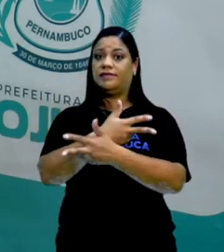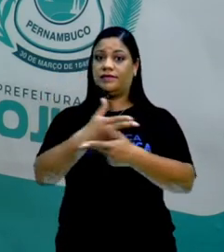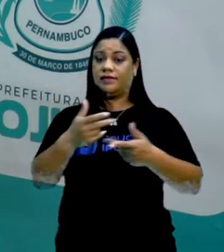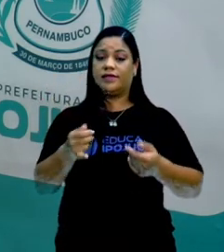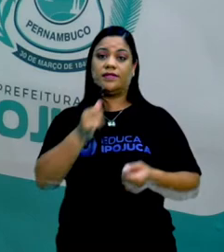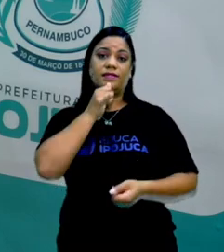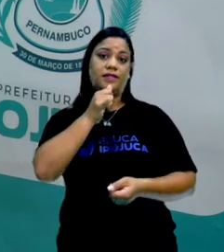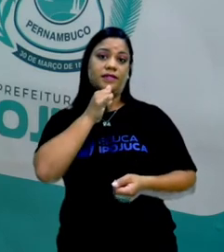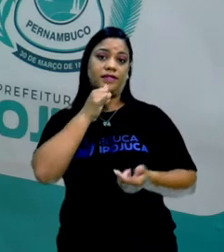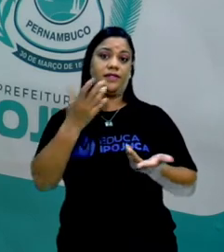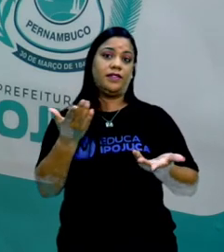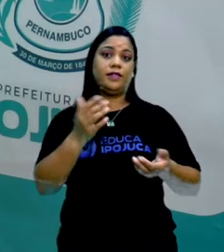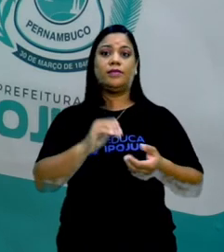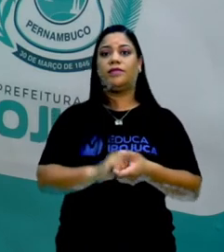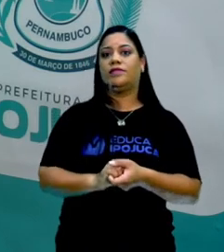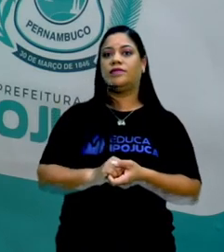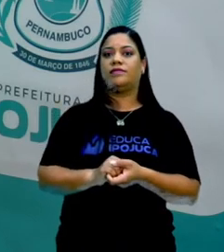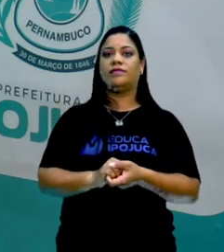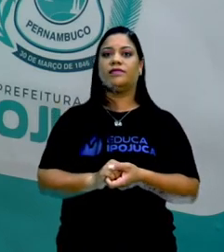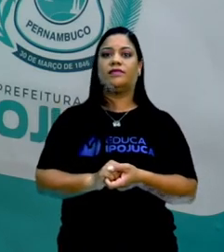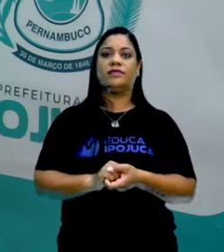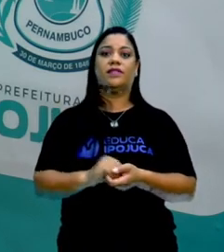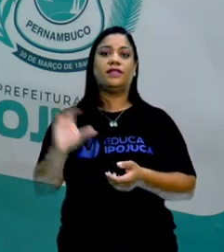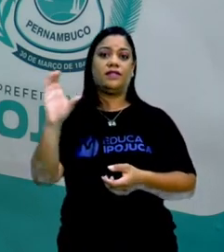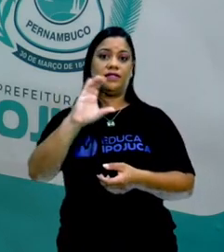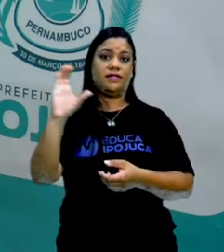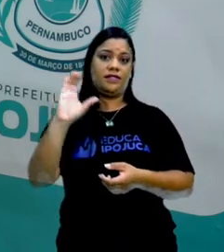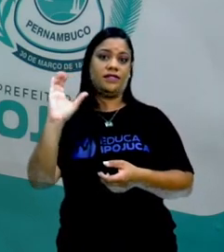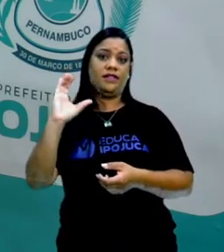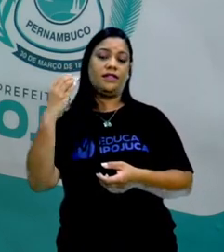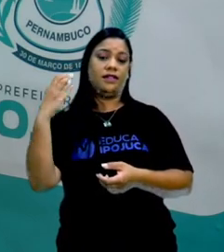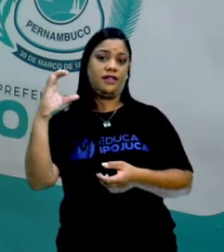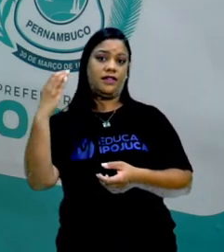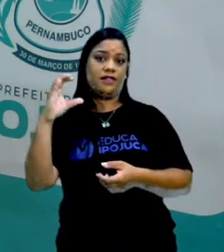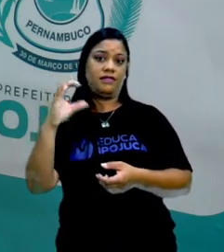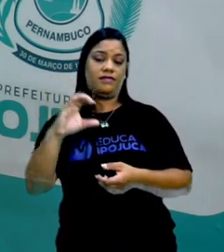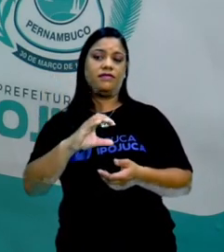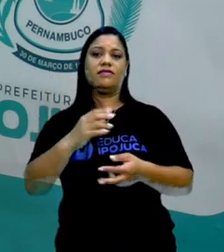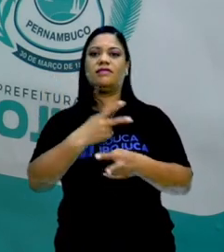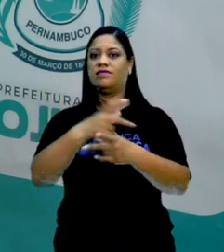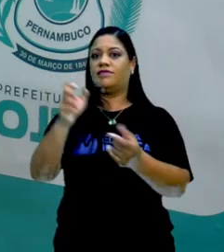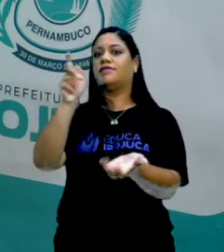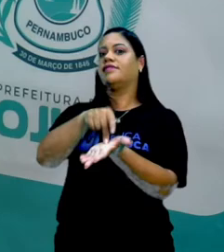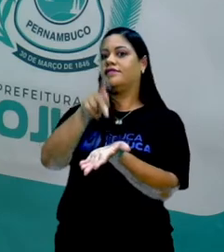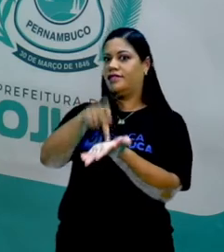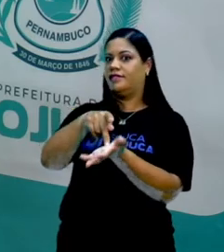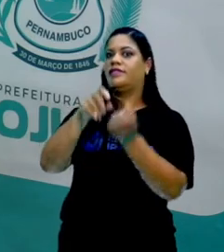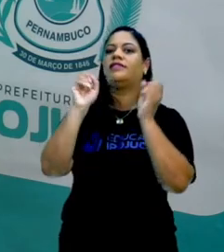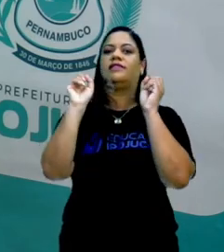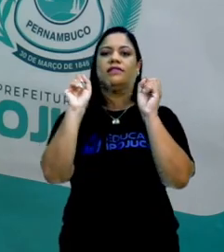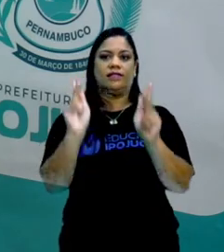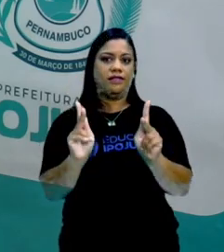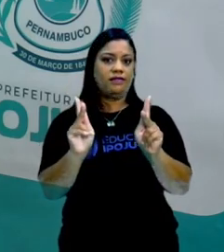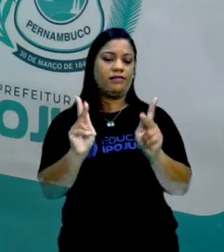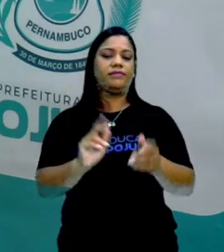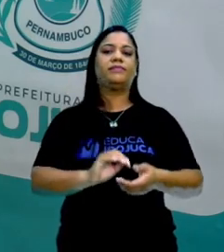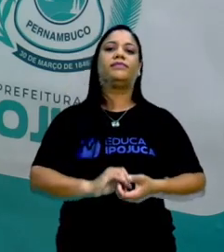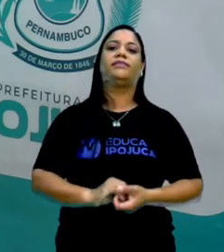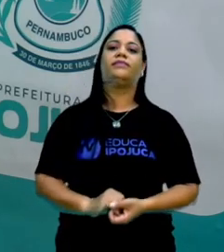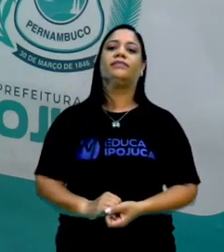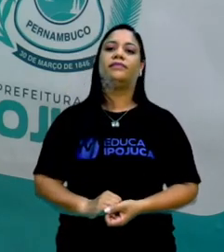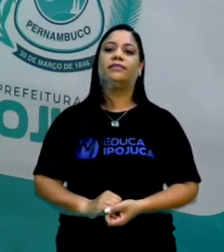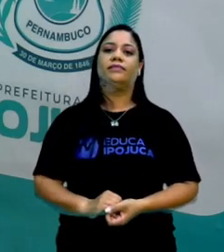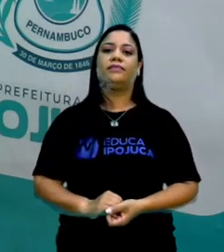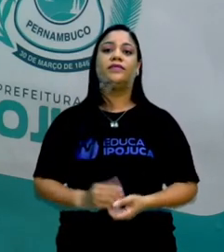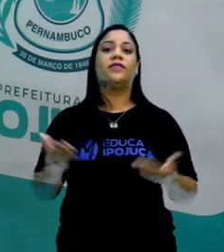porque, por exemplo, não consideram a ciência como algo que seja verdadeiro, ok? E aí,